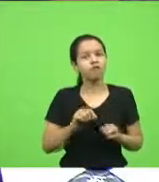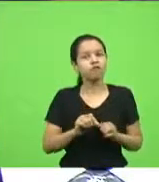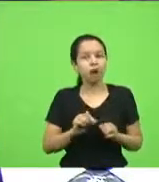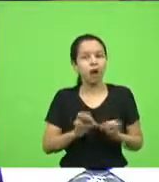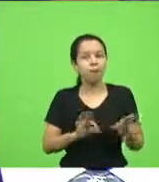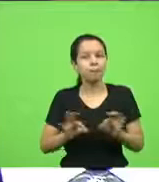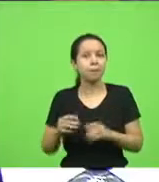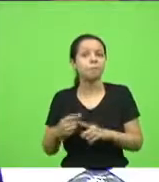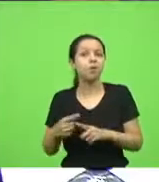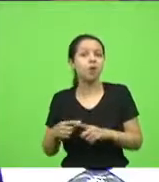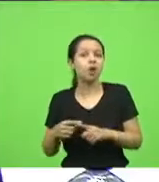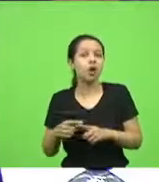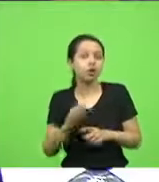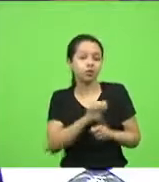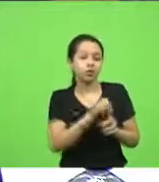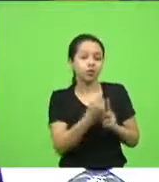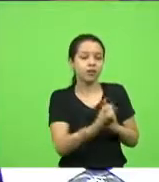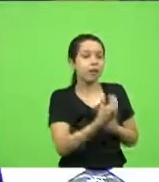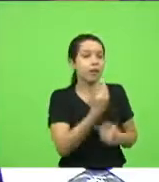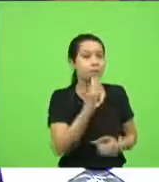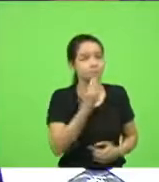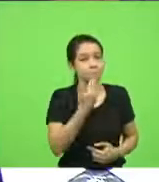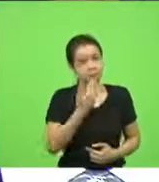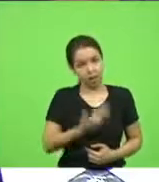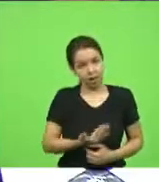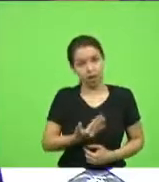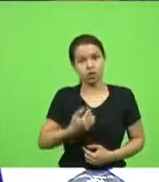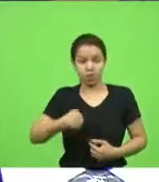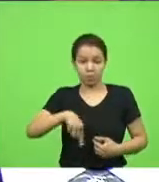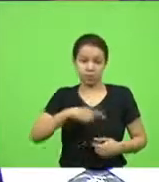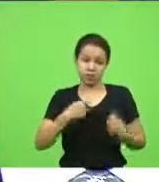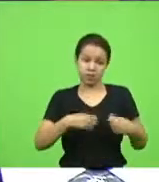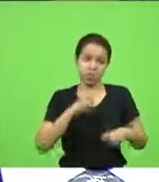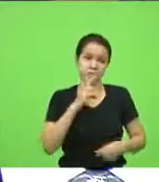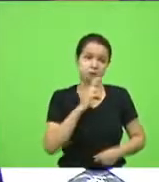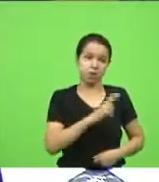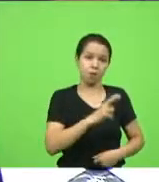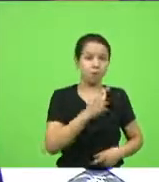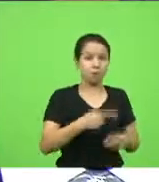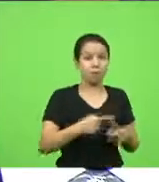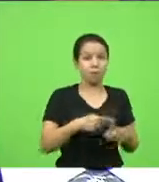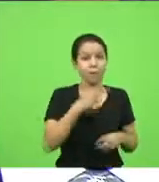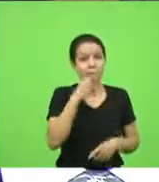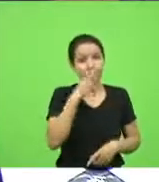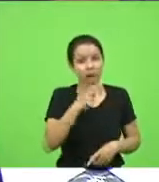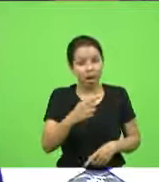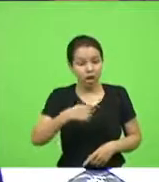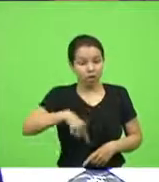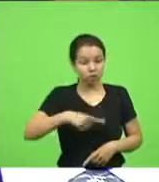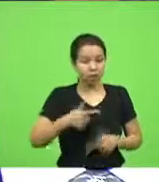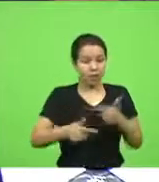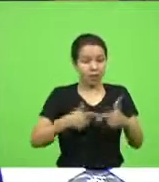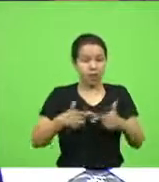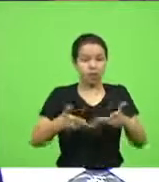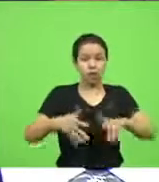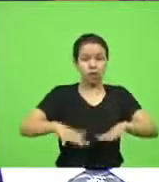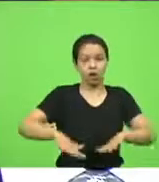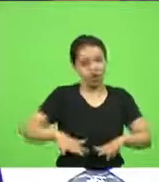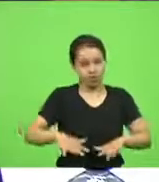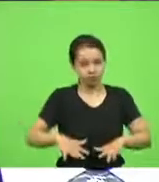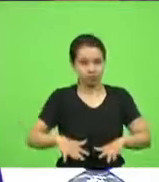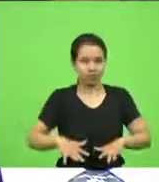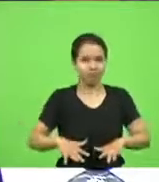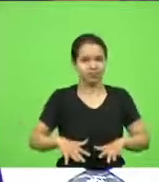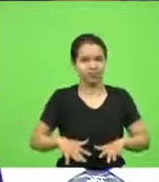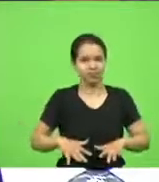e você precisa passar um retorno. Porque parece que você não quer trabalhar daí. Parece que você não quer fazer a coisa acontecer. Então, presidente, é só